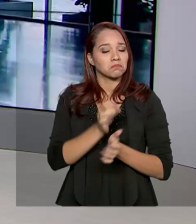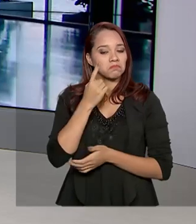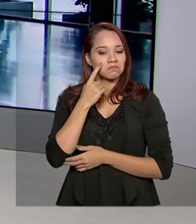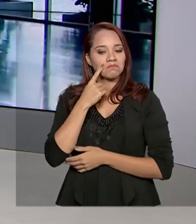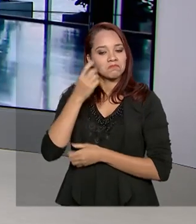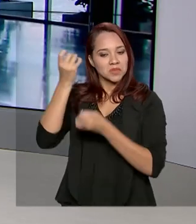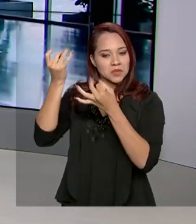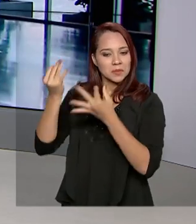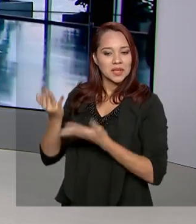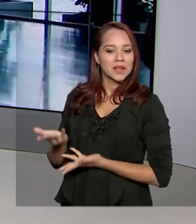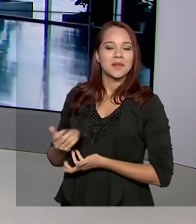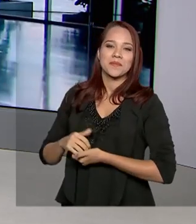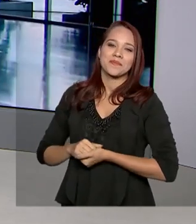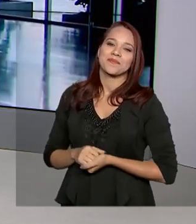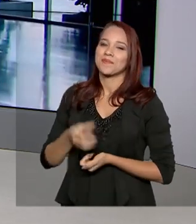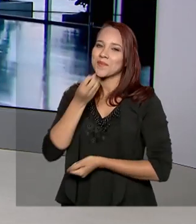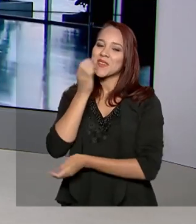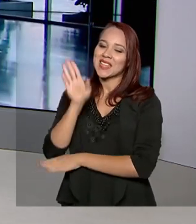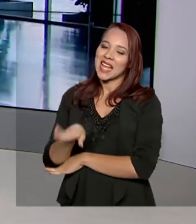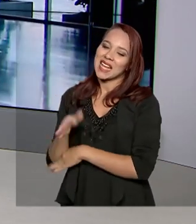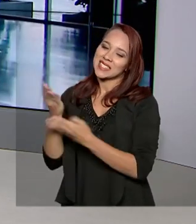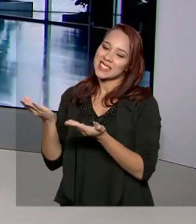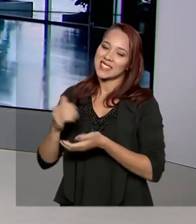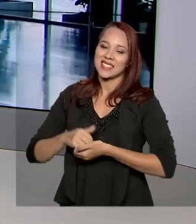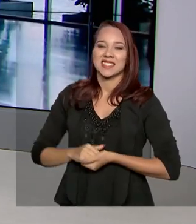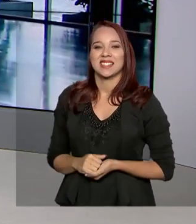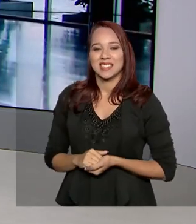Popov traz os detalhes para a gente. Boa tarde, Dani.